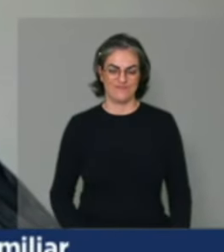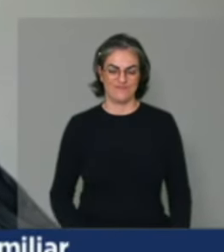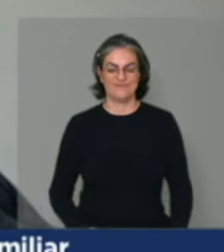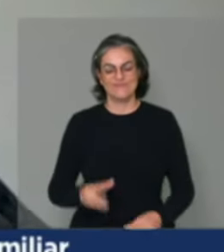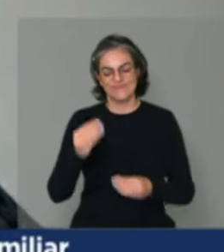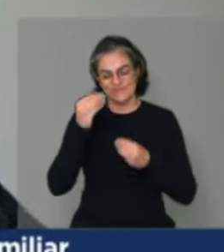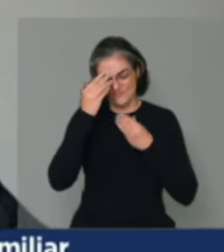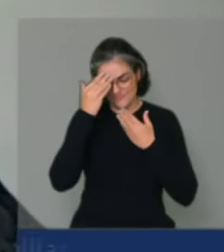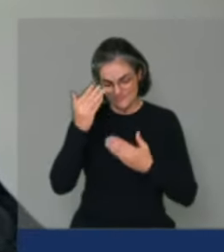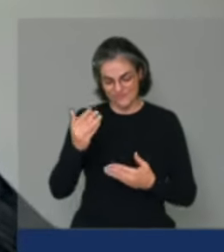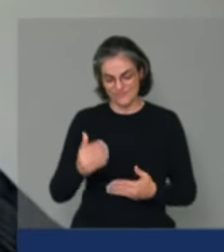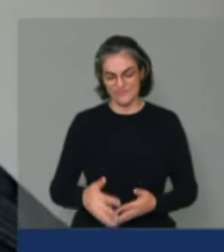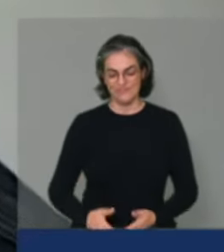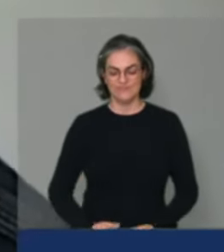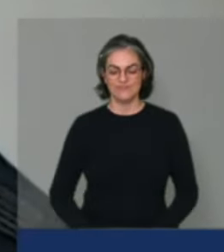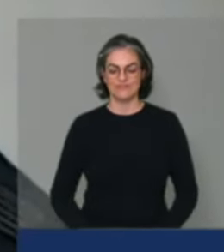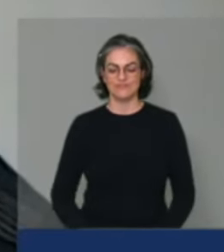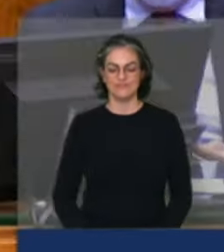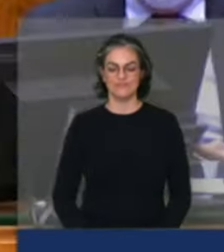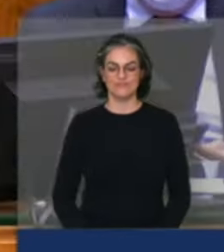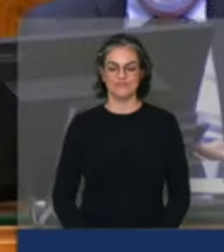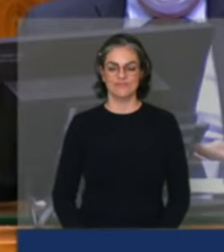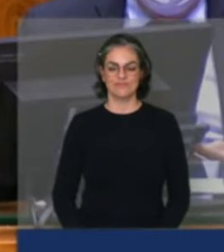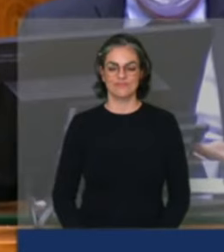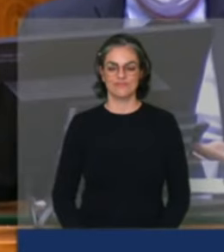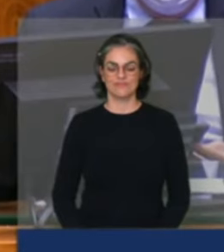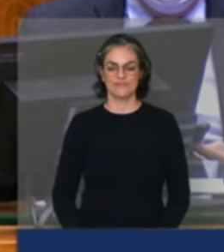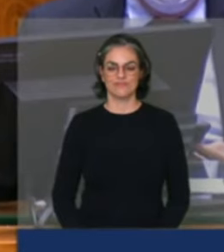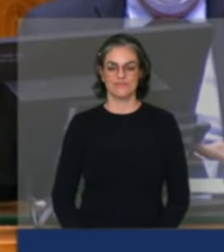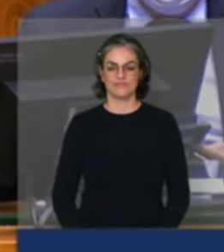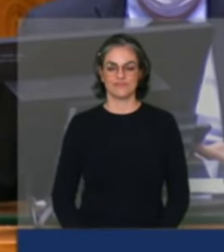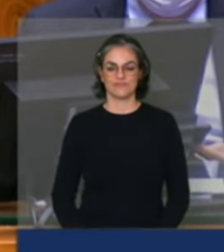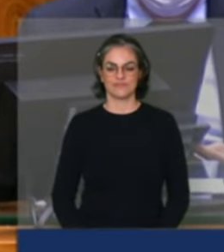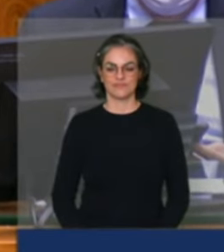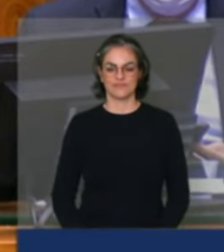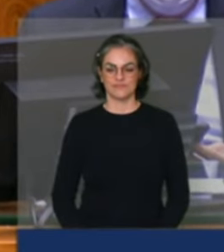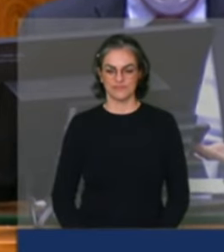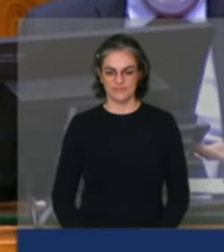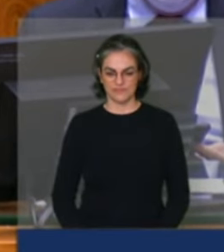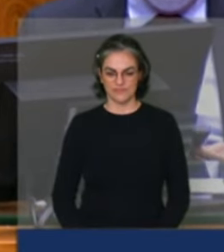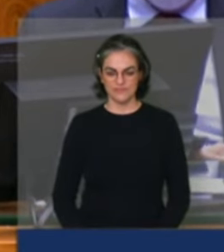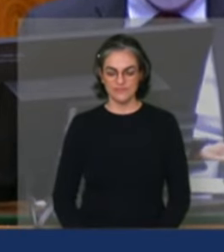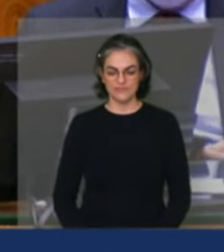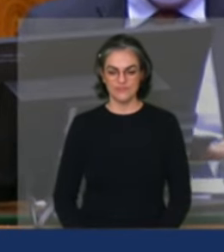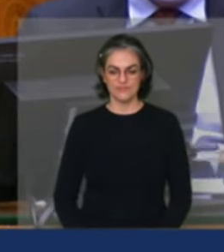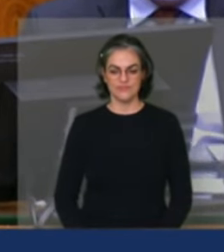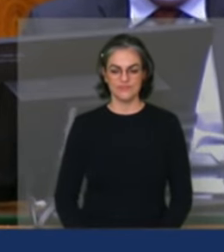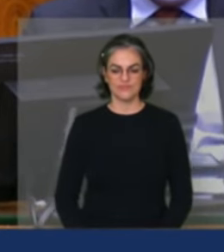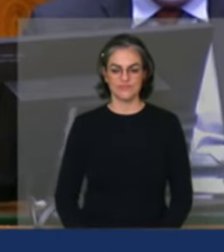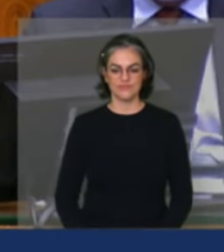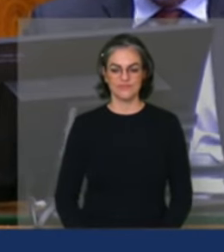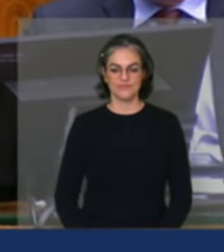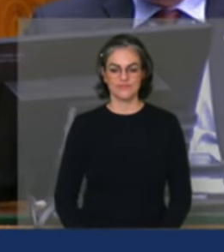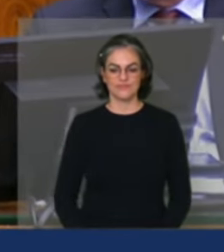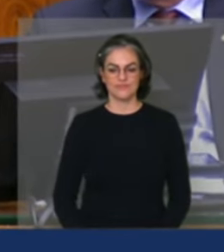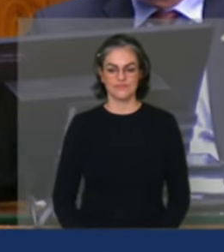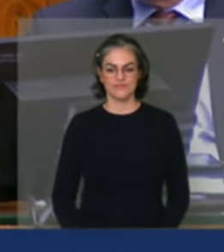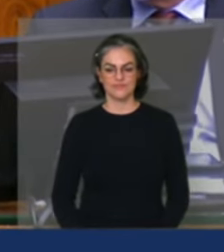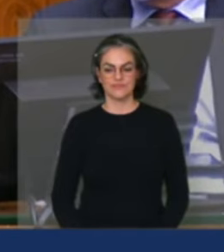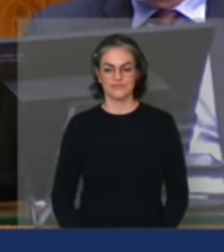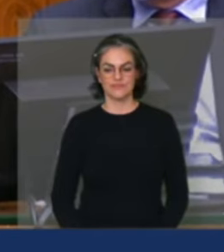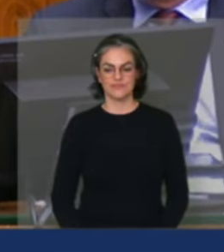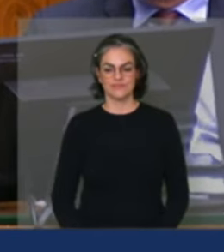obrigado. Muito obrigado pela sua participação. Quero agora convidar para